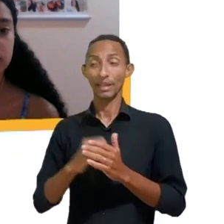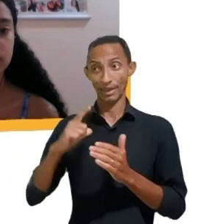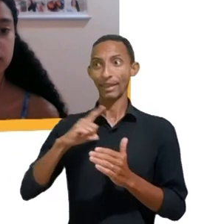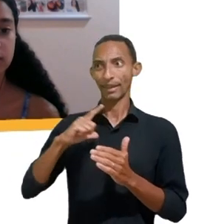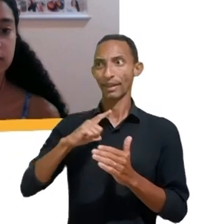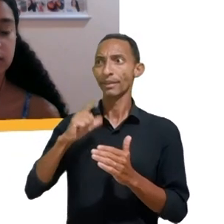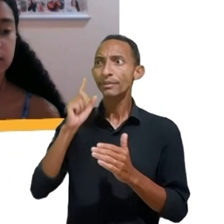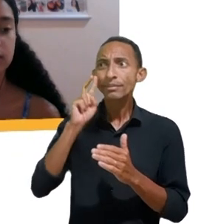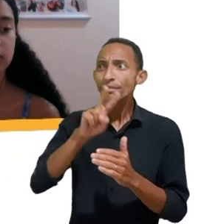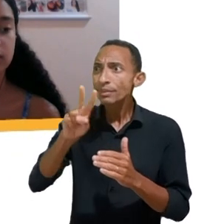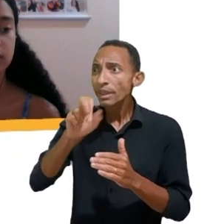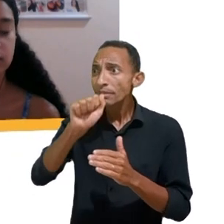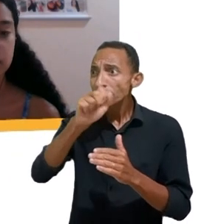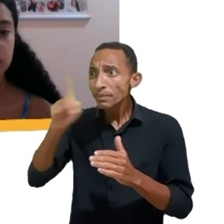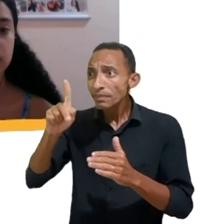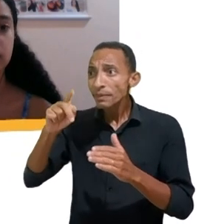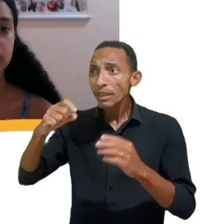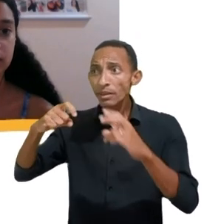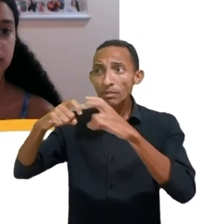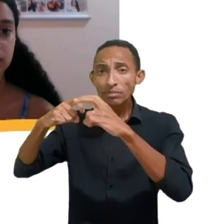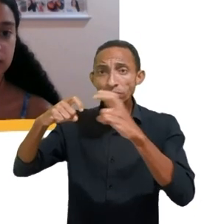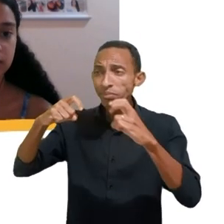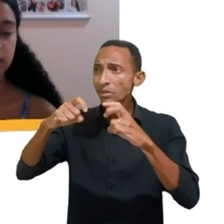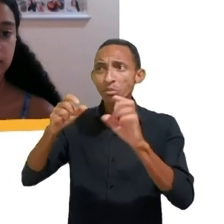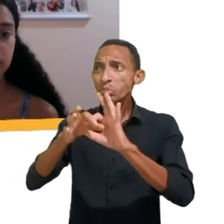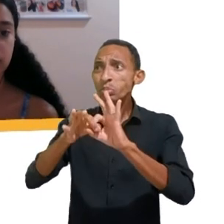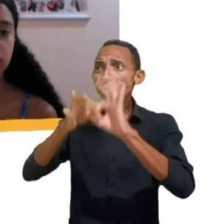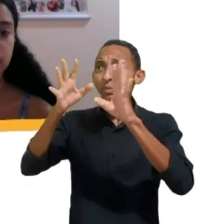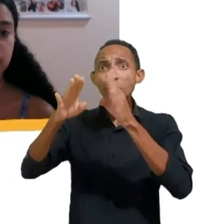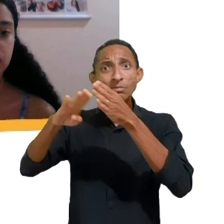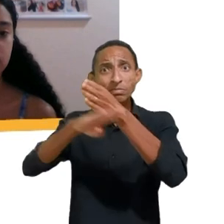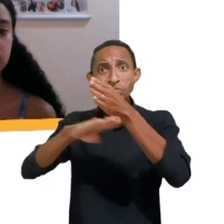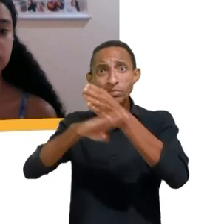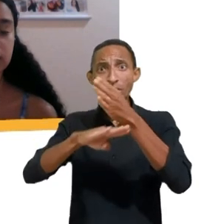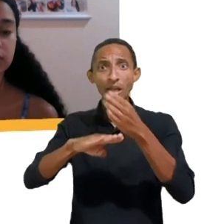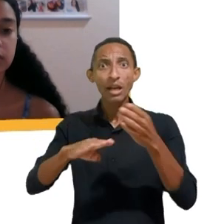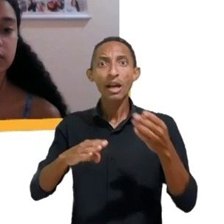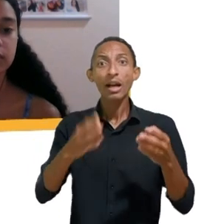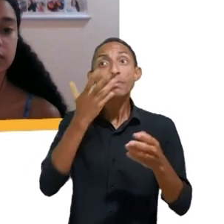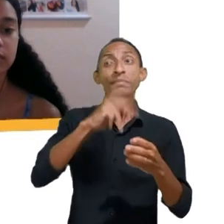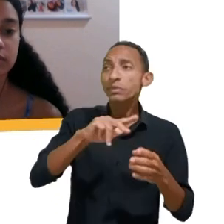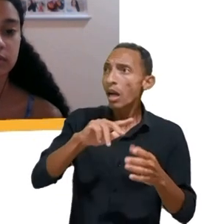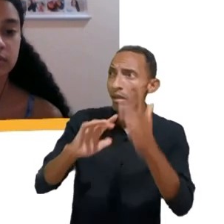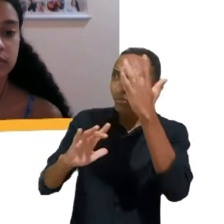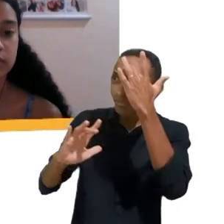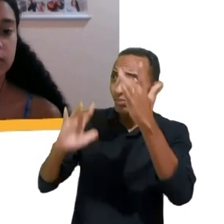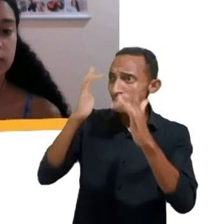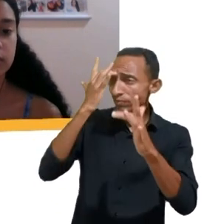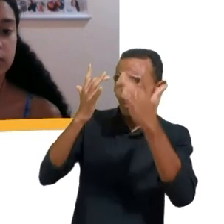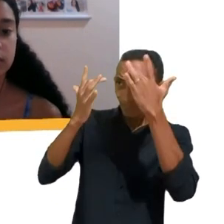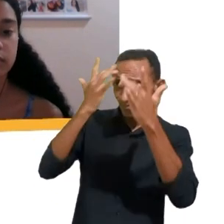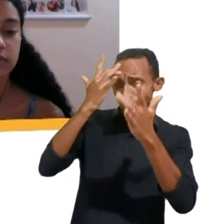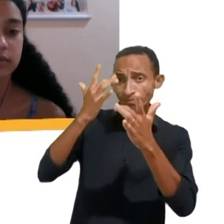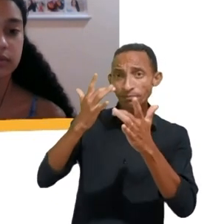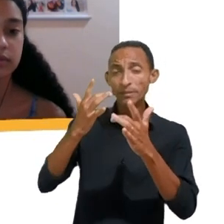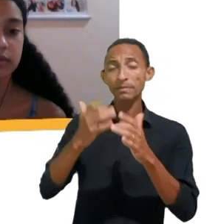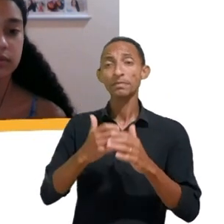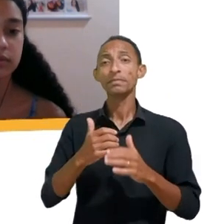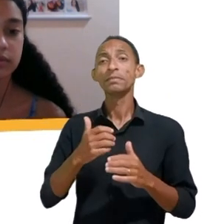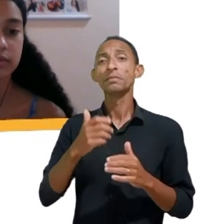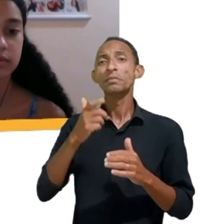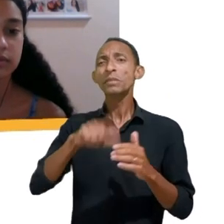liberado para todo mundo e isso também entra na cabeça das crianças, é pertinente nesse contexto a gente falar